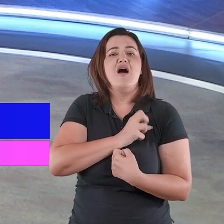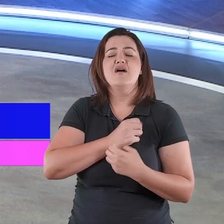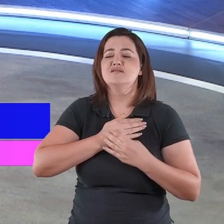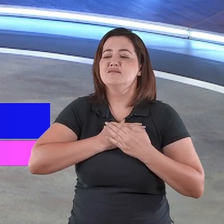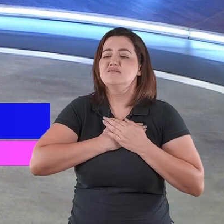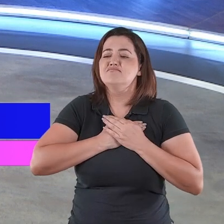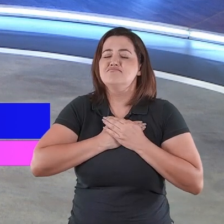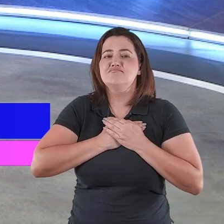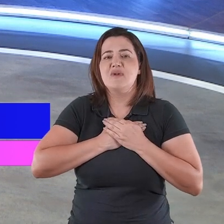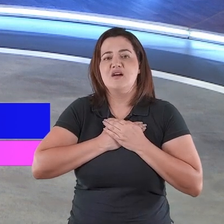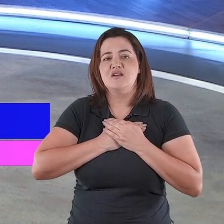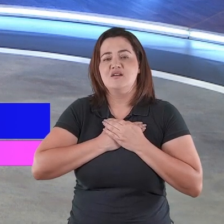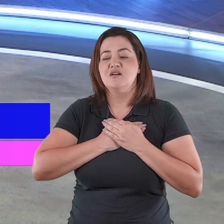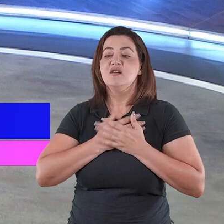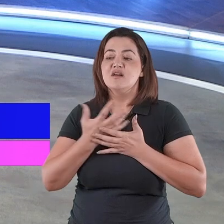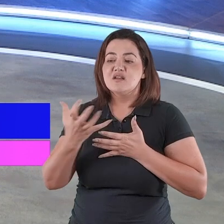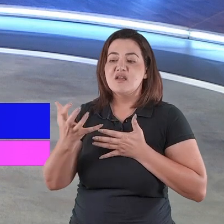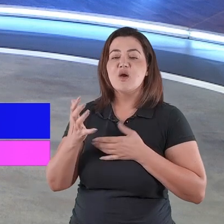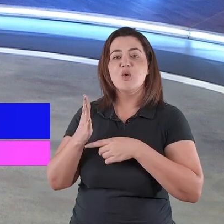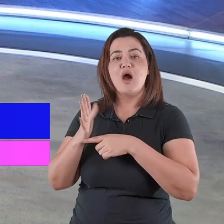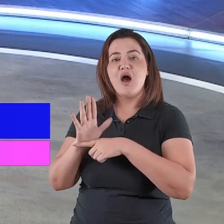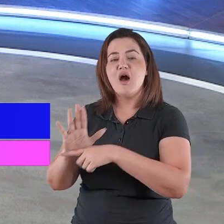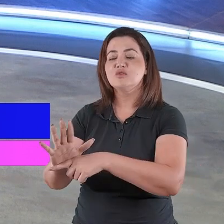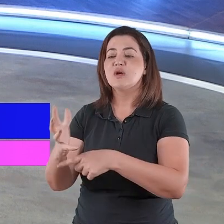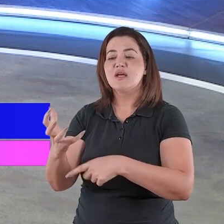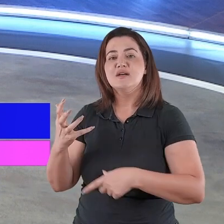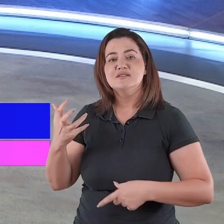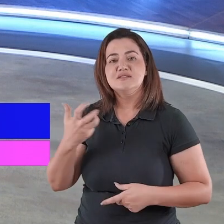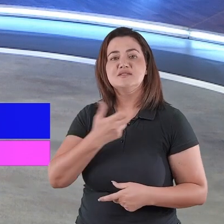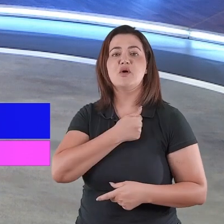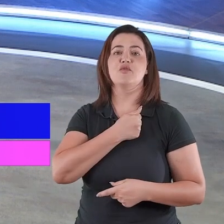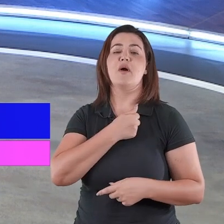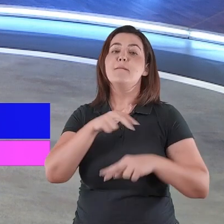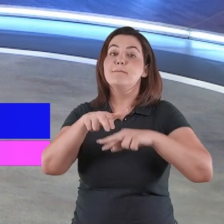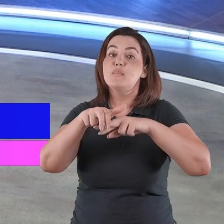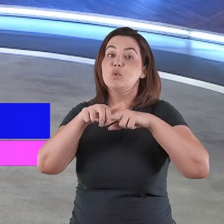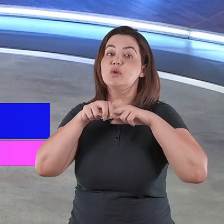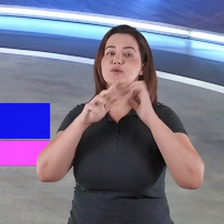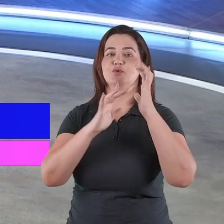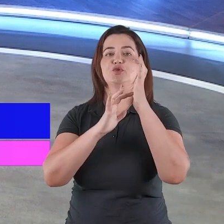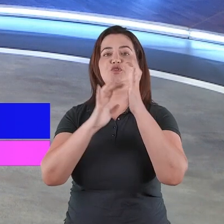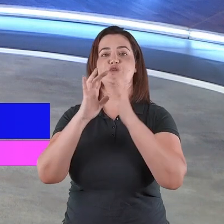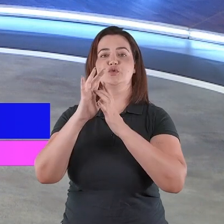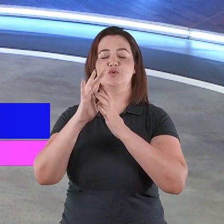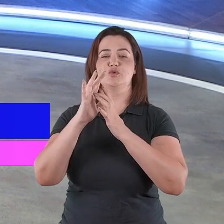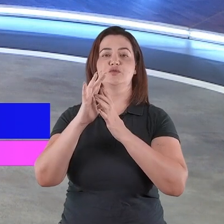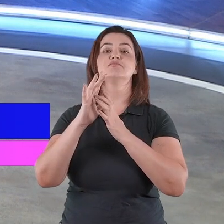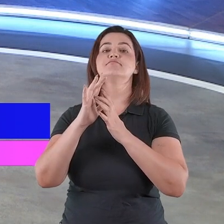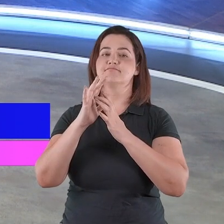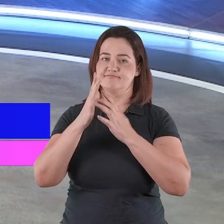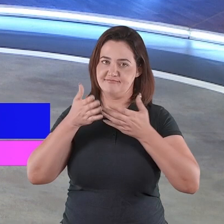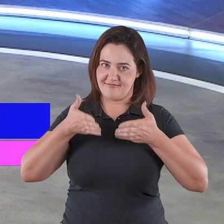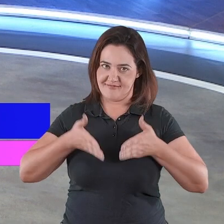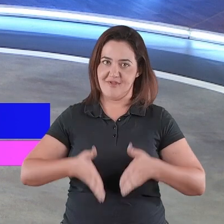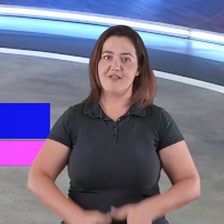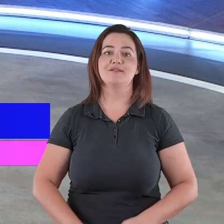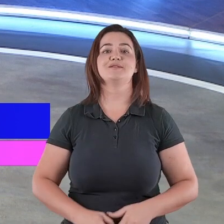certeza, de confiança, porque nós não estamos falando de um Deus